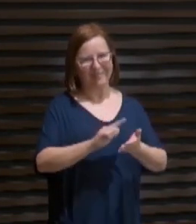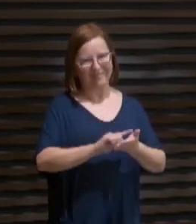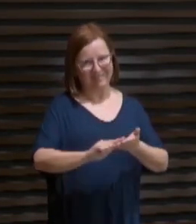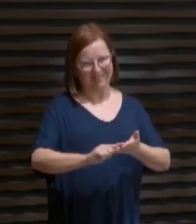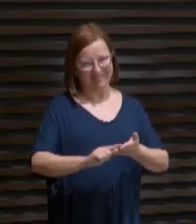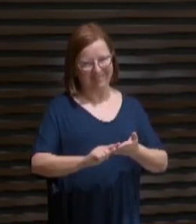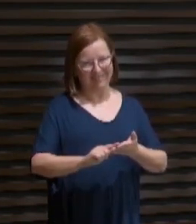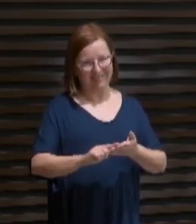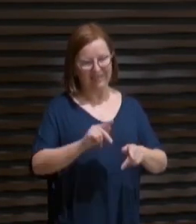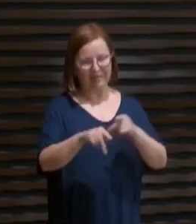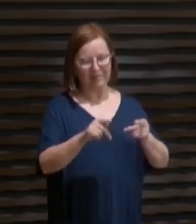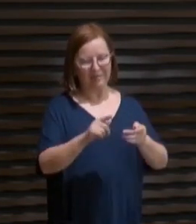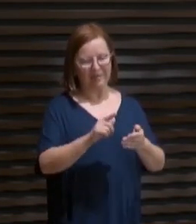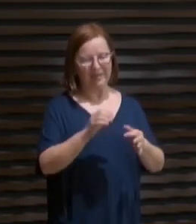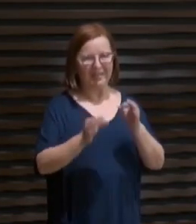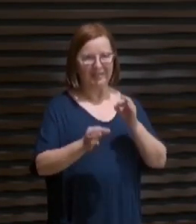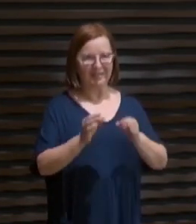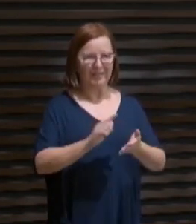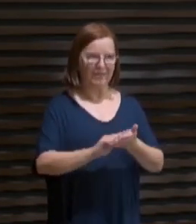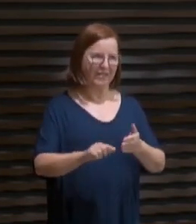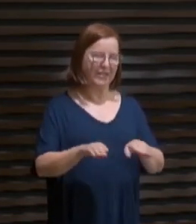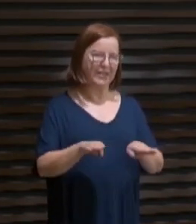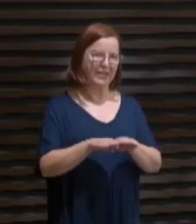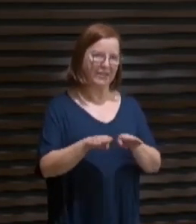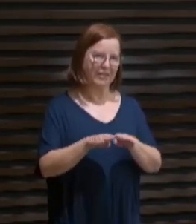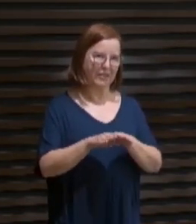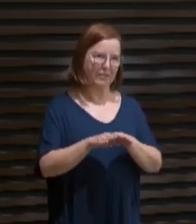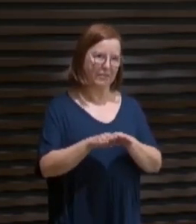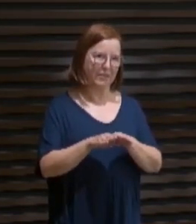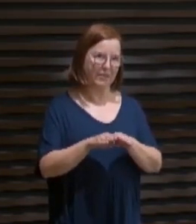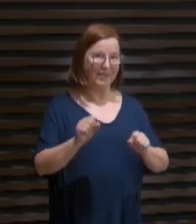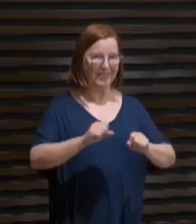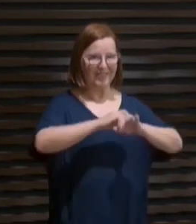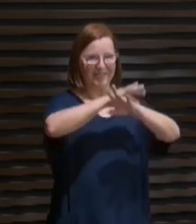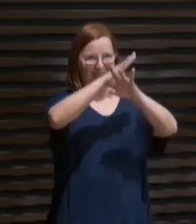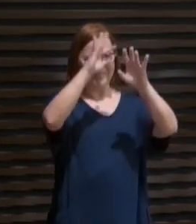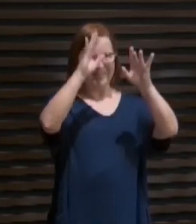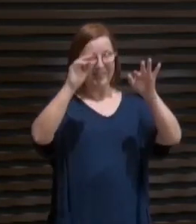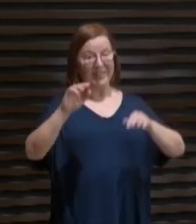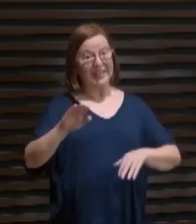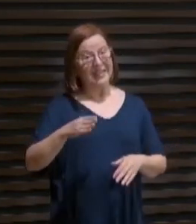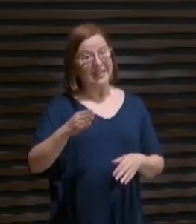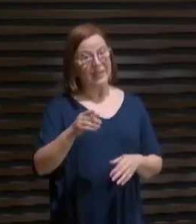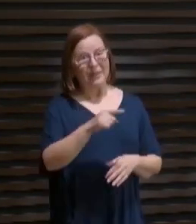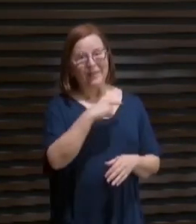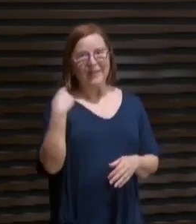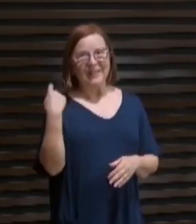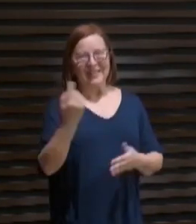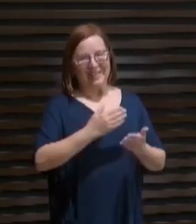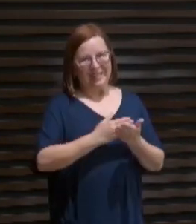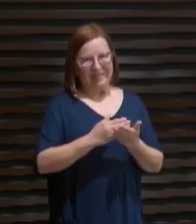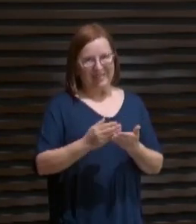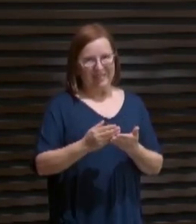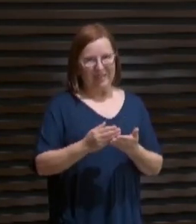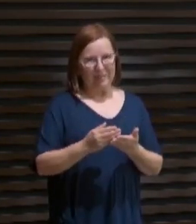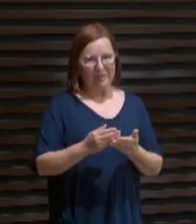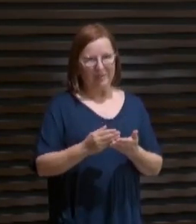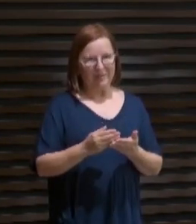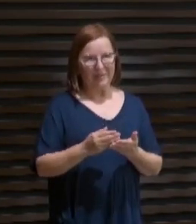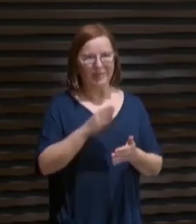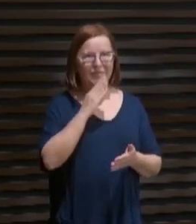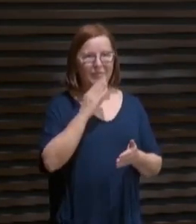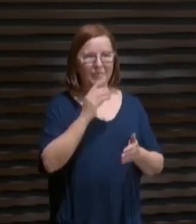aos que justificou, a esses também glorificou. Então nós começamos com o pré-conhecimento, ele